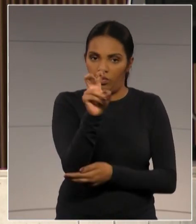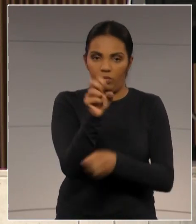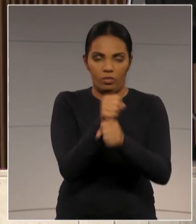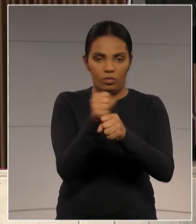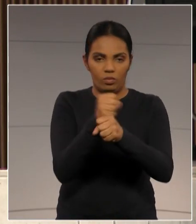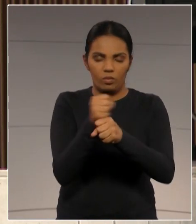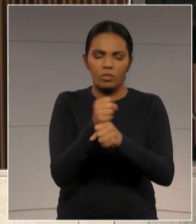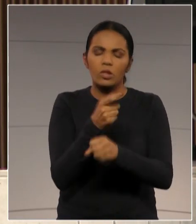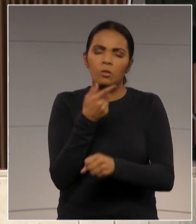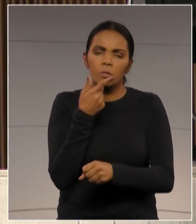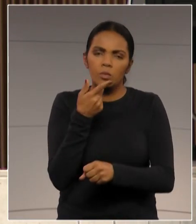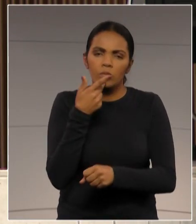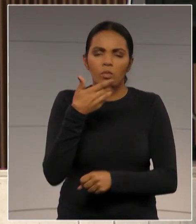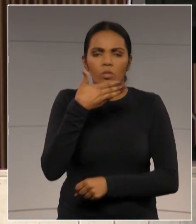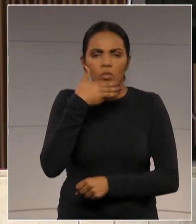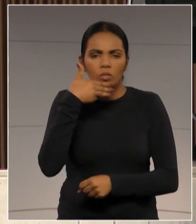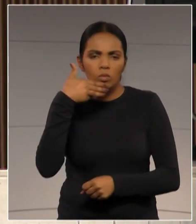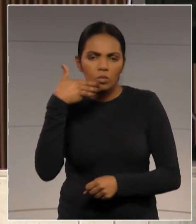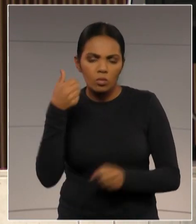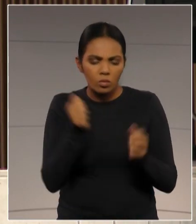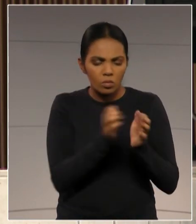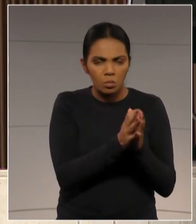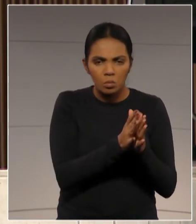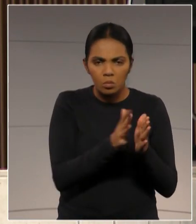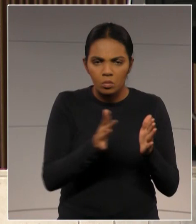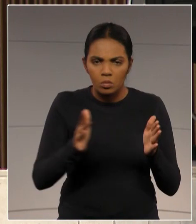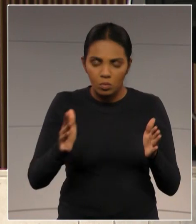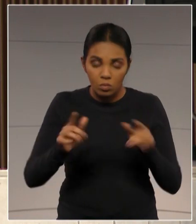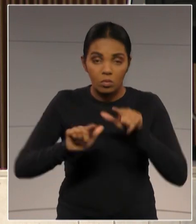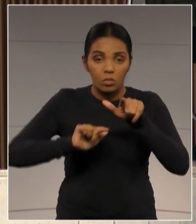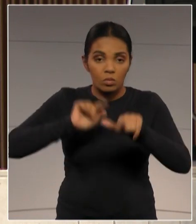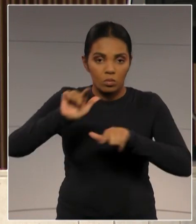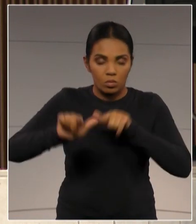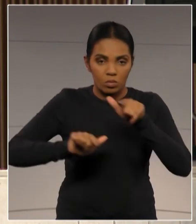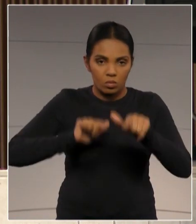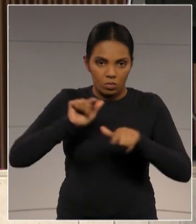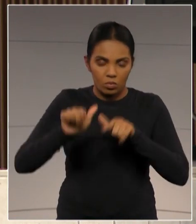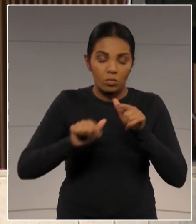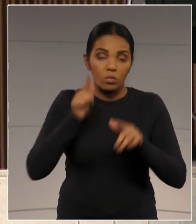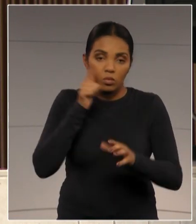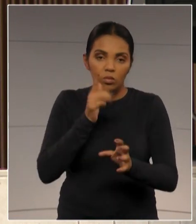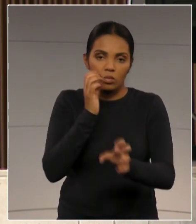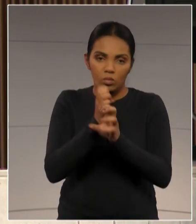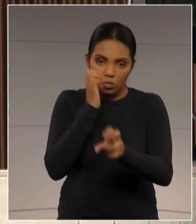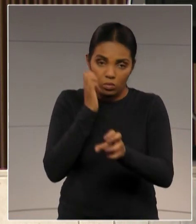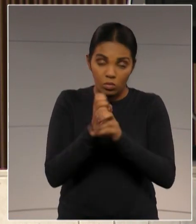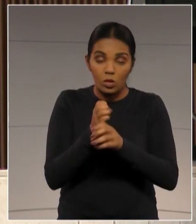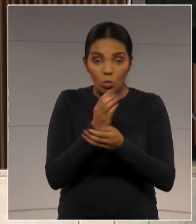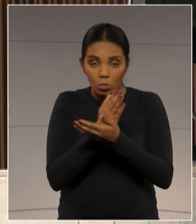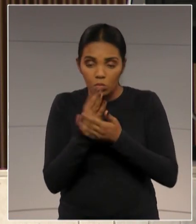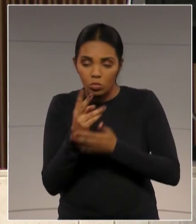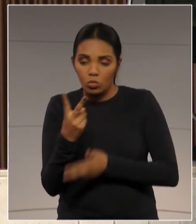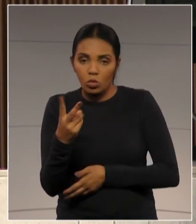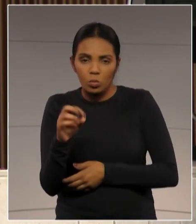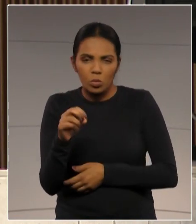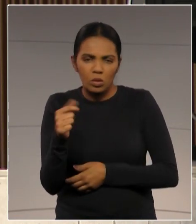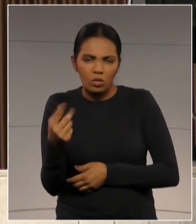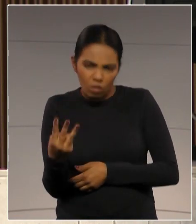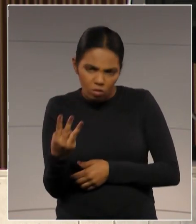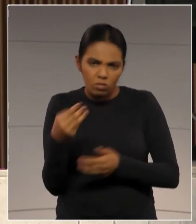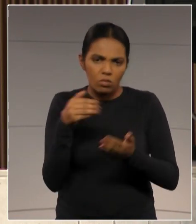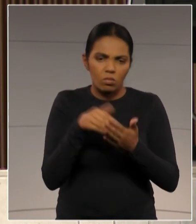sobre os melhores períodos de emprego para os engenheiros, foi justamente no ano 2013 e 2015.